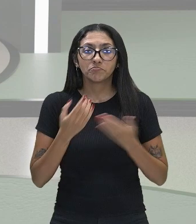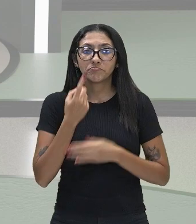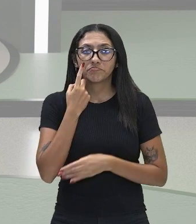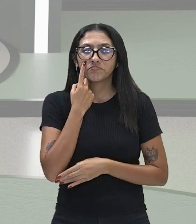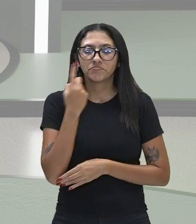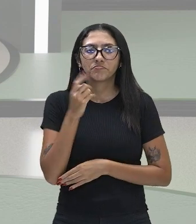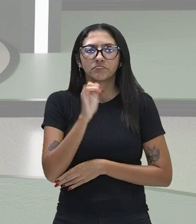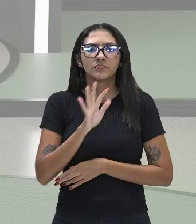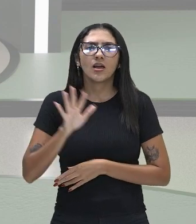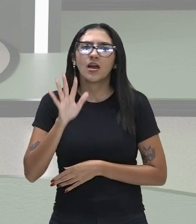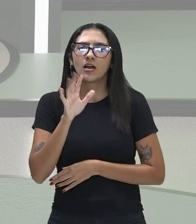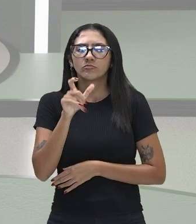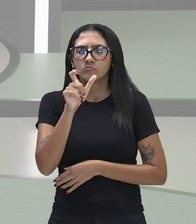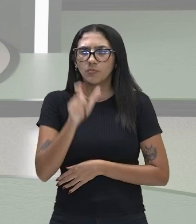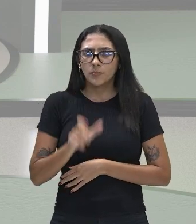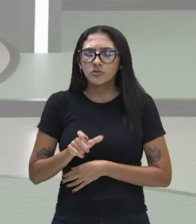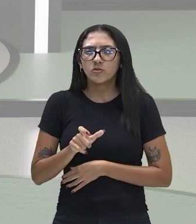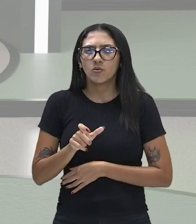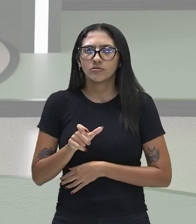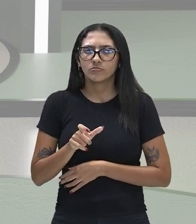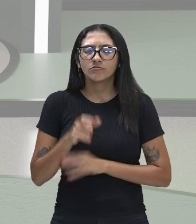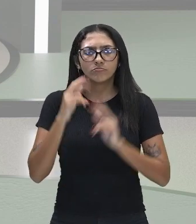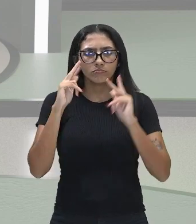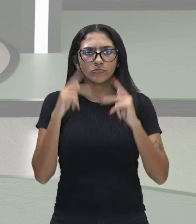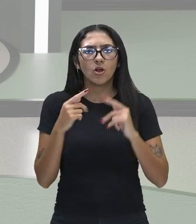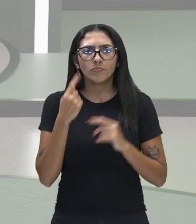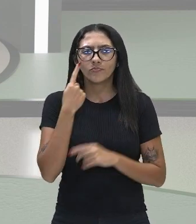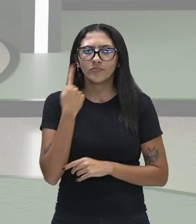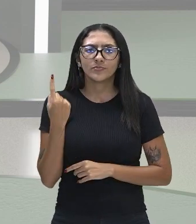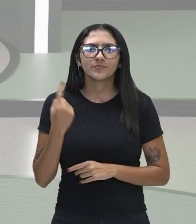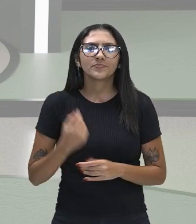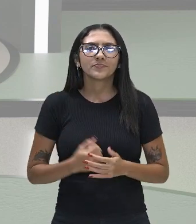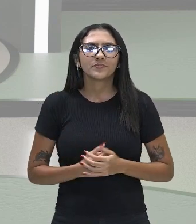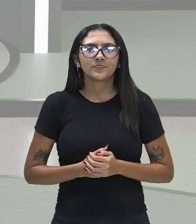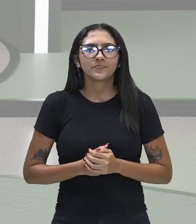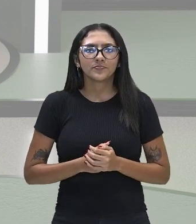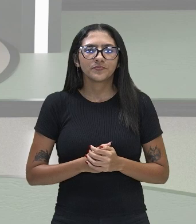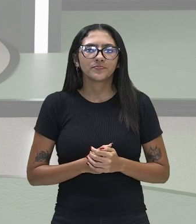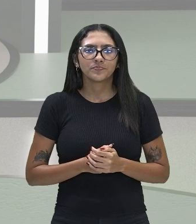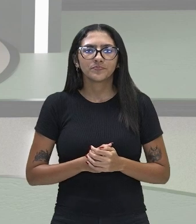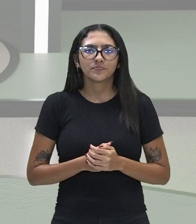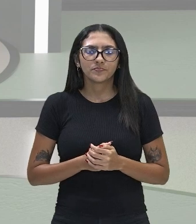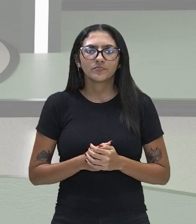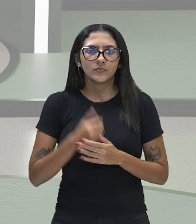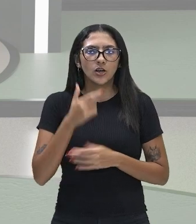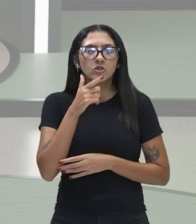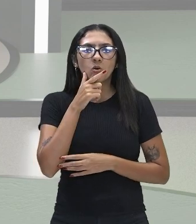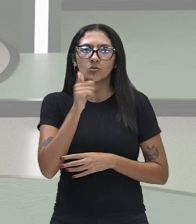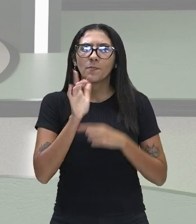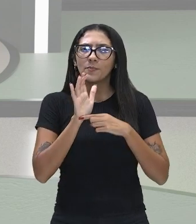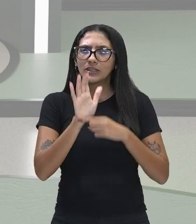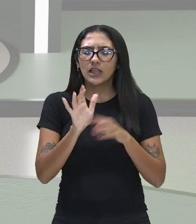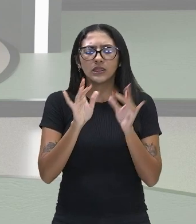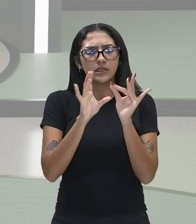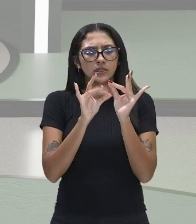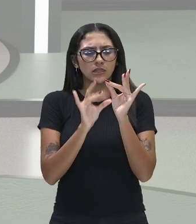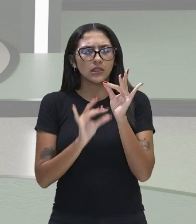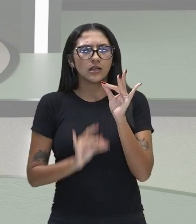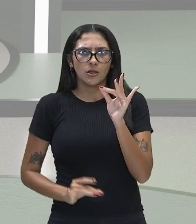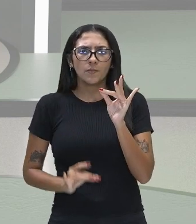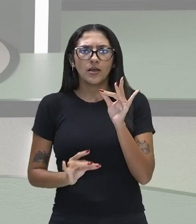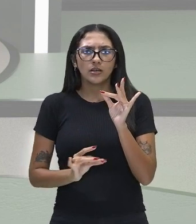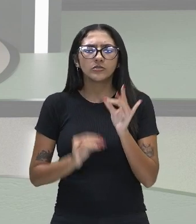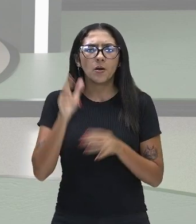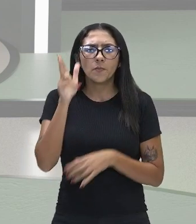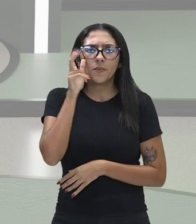de um homem na tela de vocês para a gente conseguir apresentar em mais detalhes esse sentido